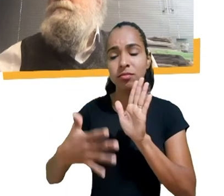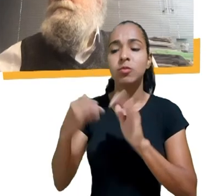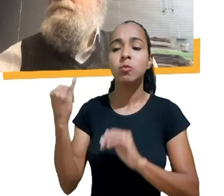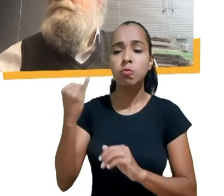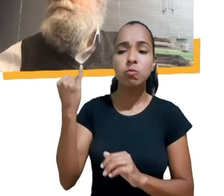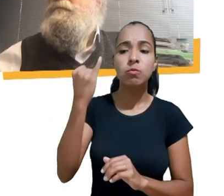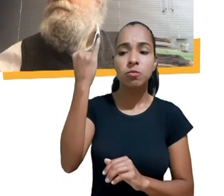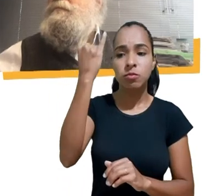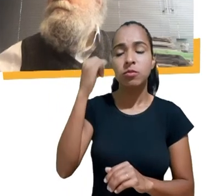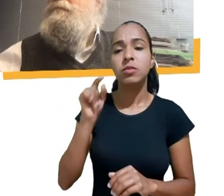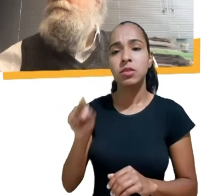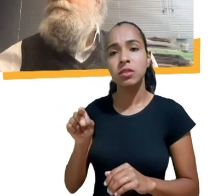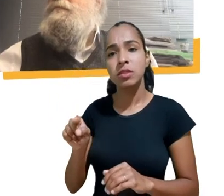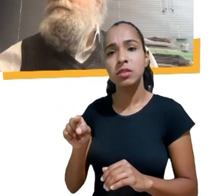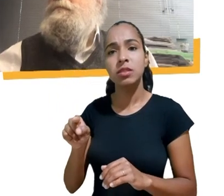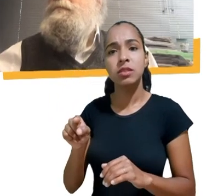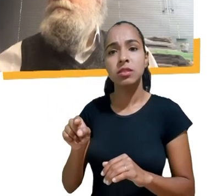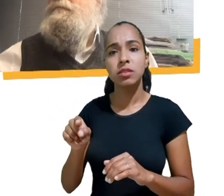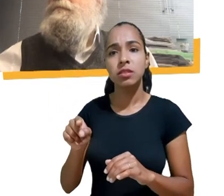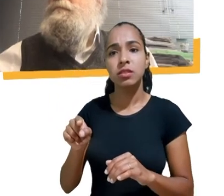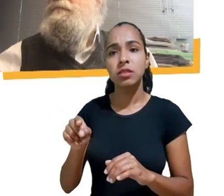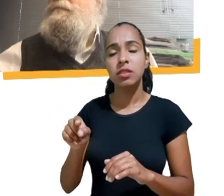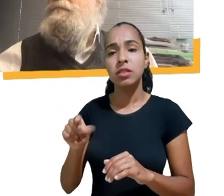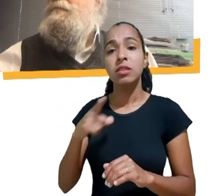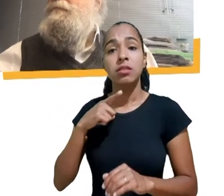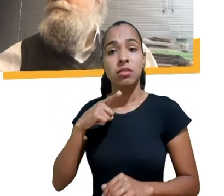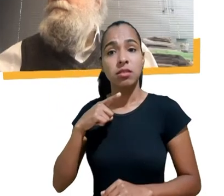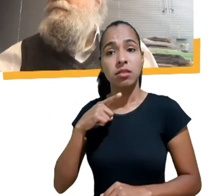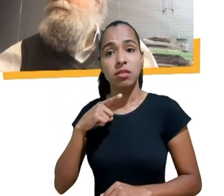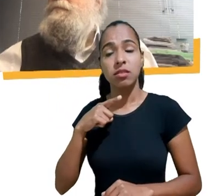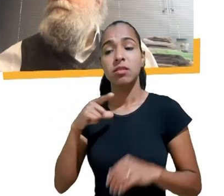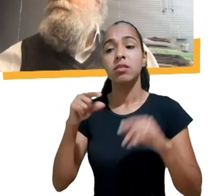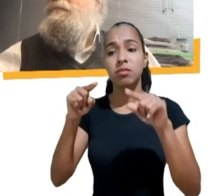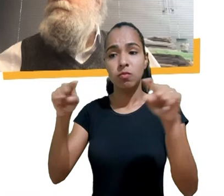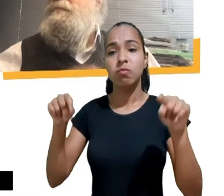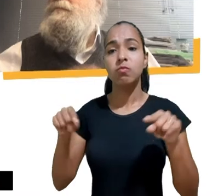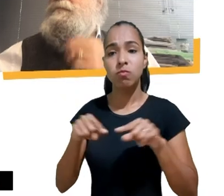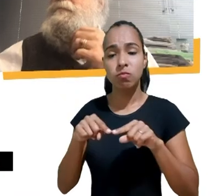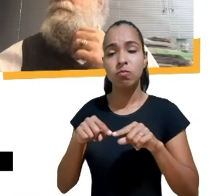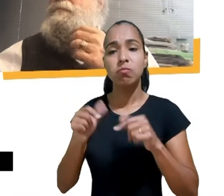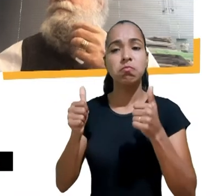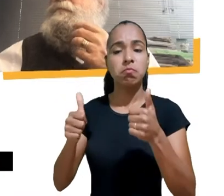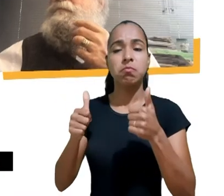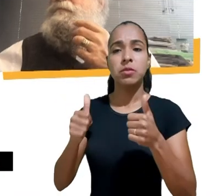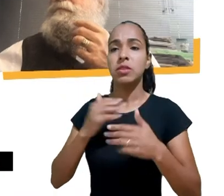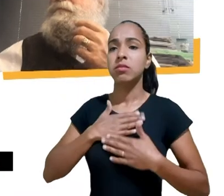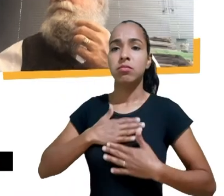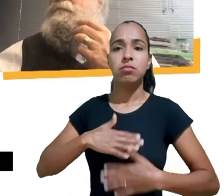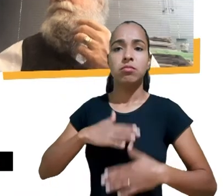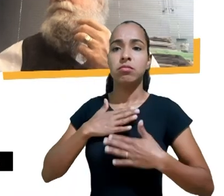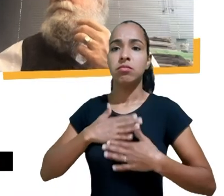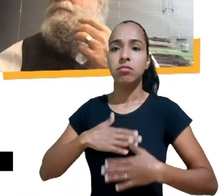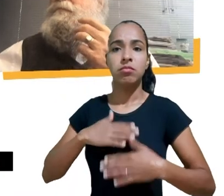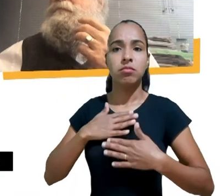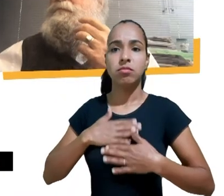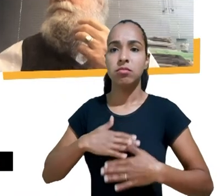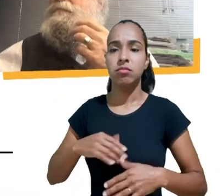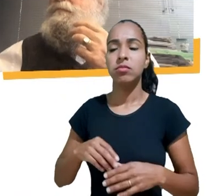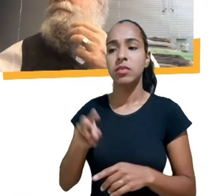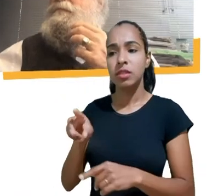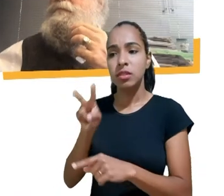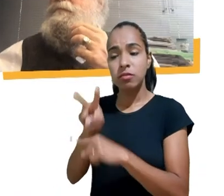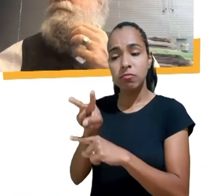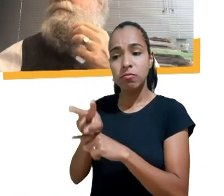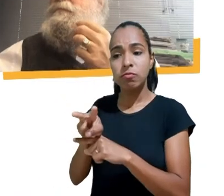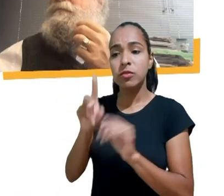direção de termos um ambiente digital verdadeiramente promotor e protetor dos direitos de crianças e adolescentes